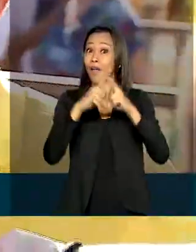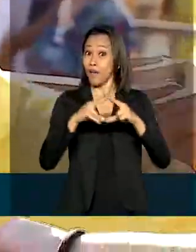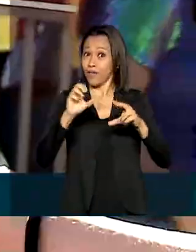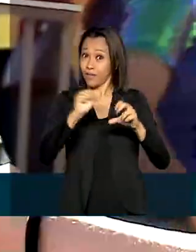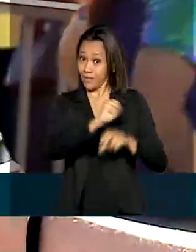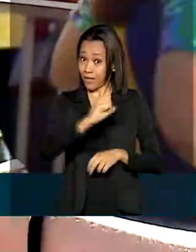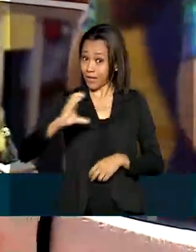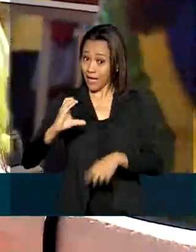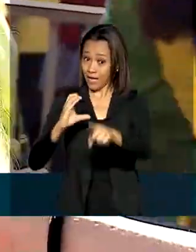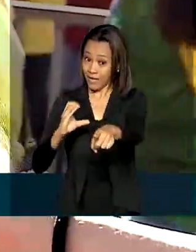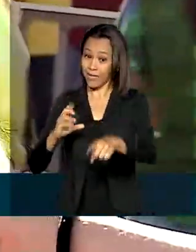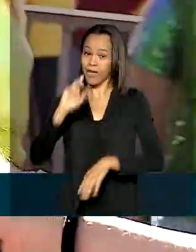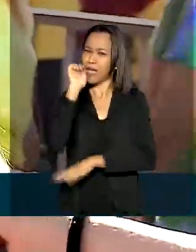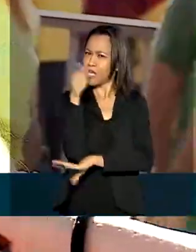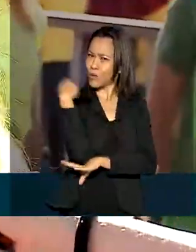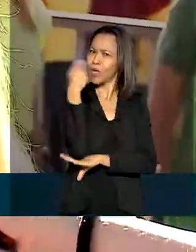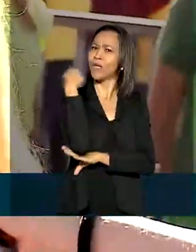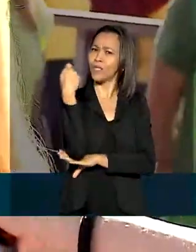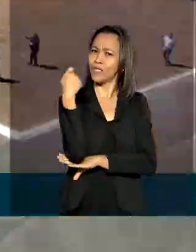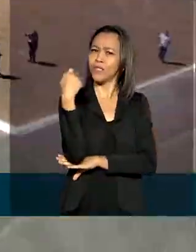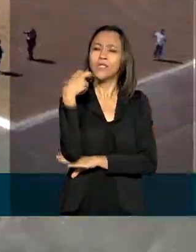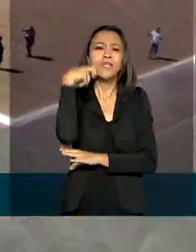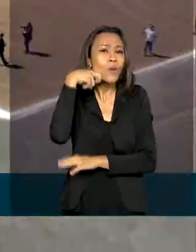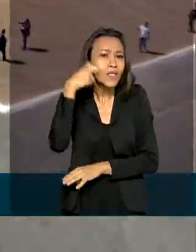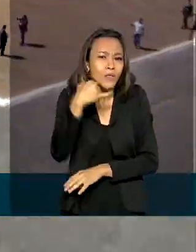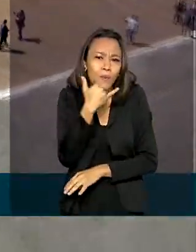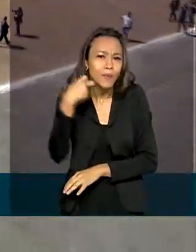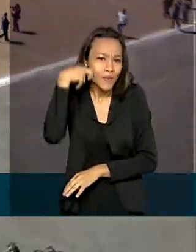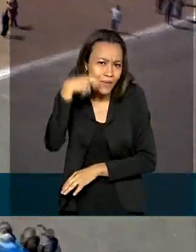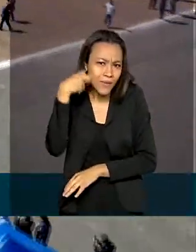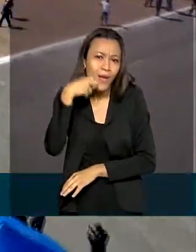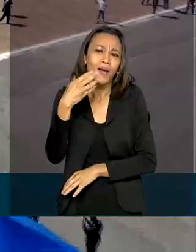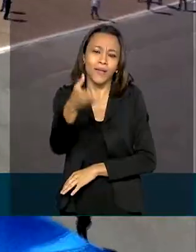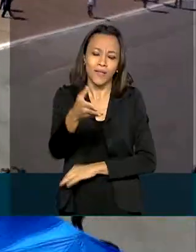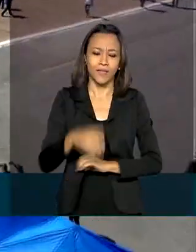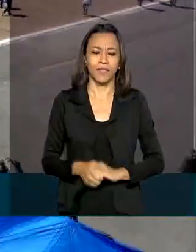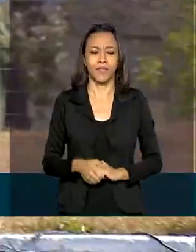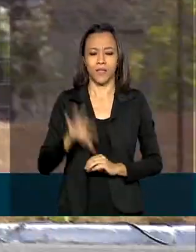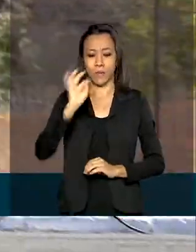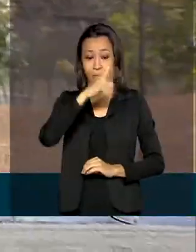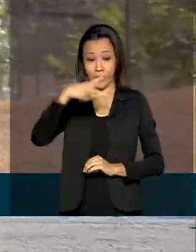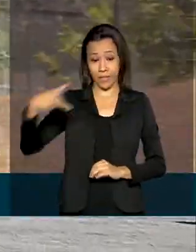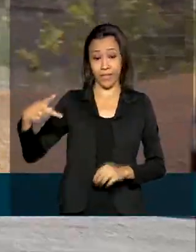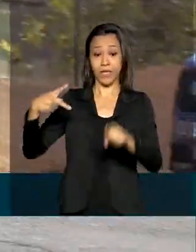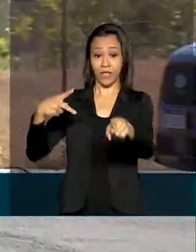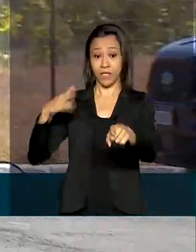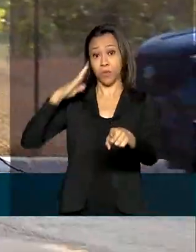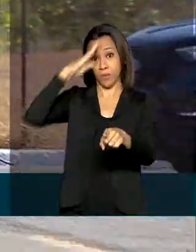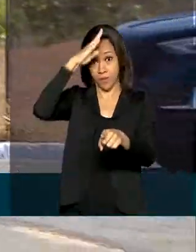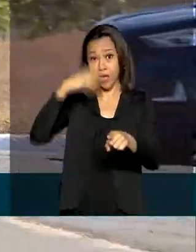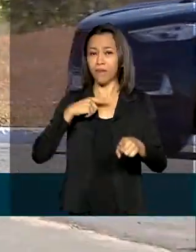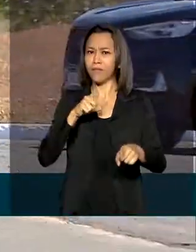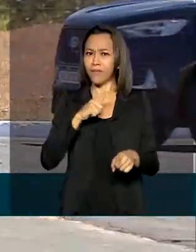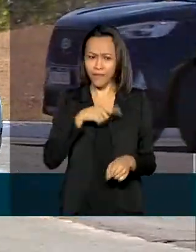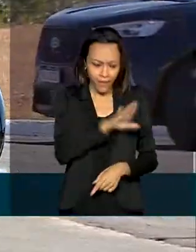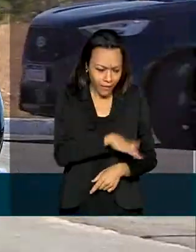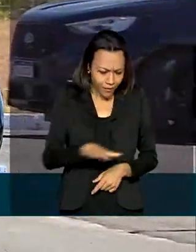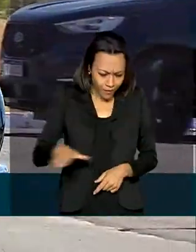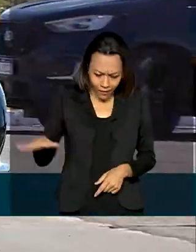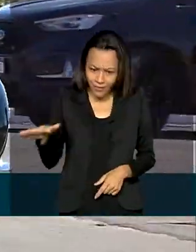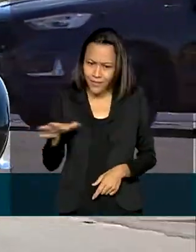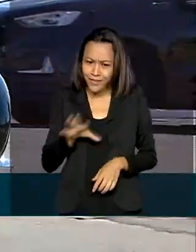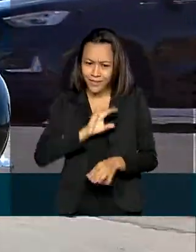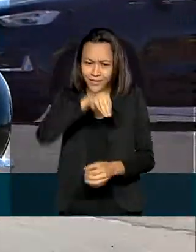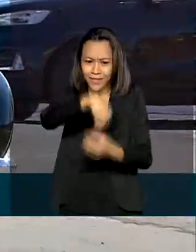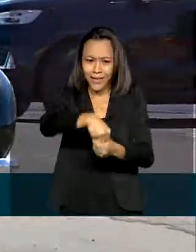Vista, Roraima. Rio Grande do Norte. O presidente Jair Bolsonaro saiu do Palácio acompanhado por crianças no